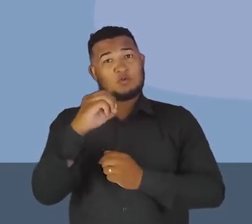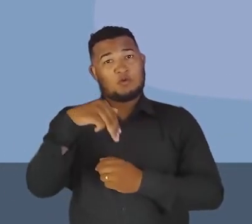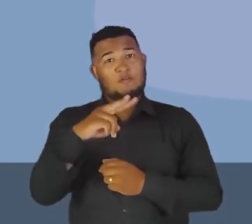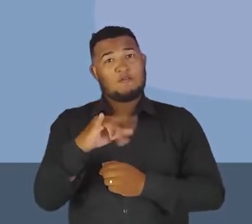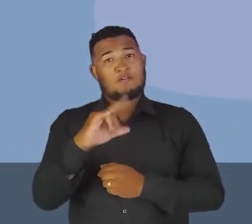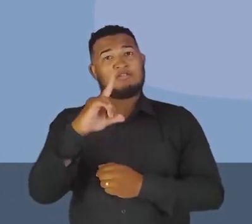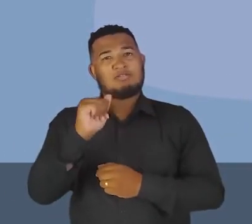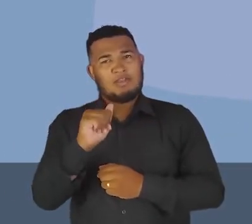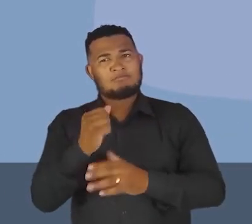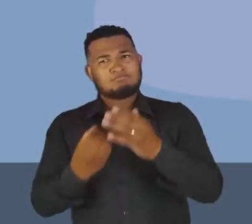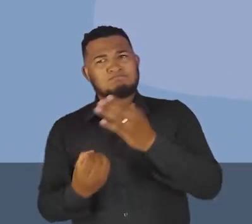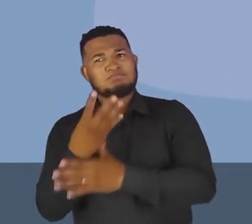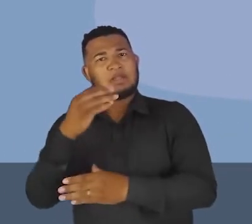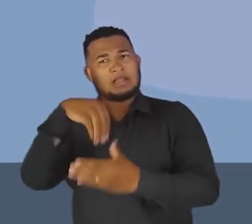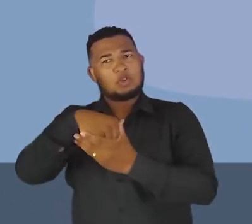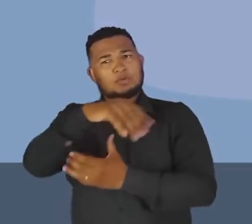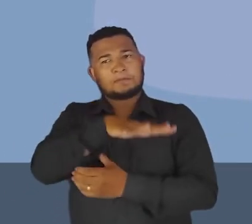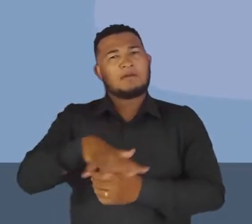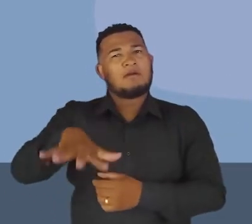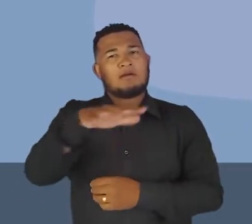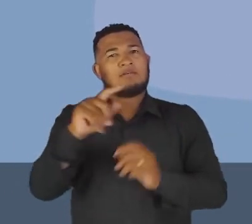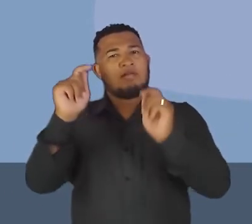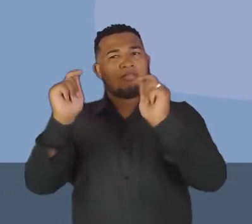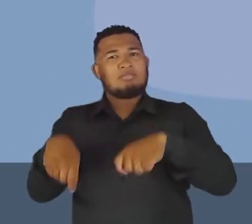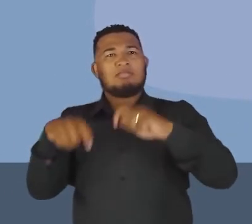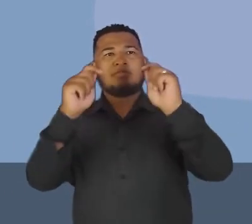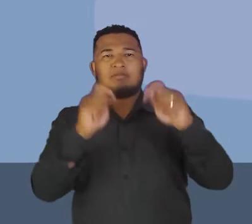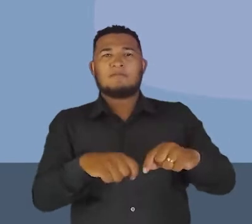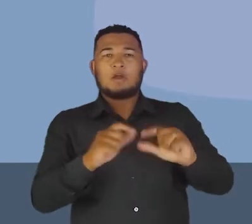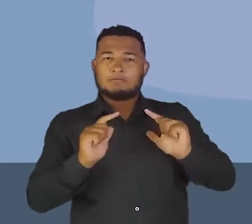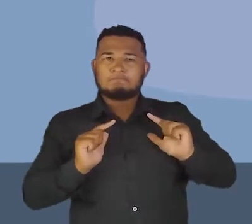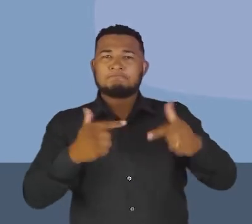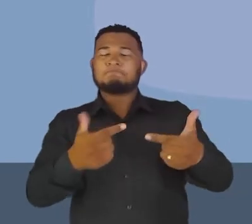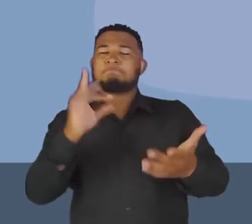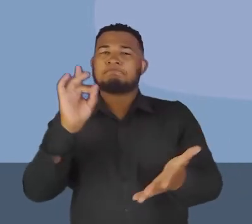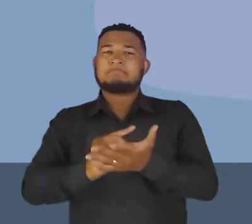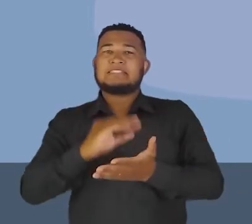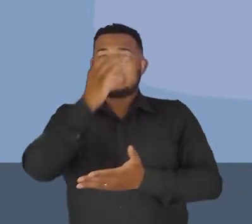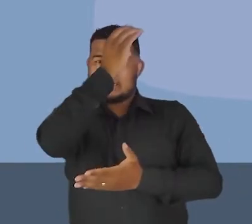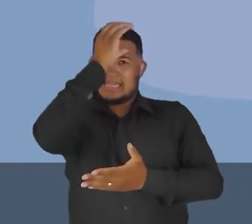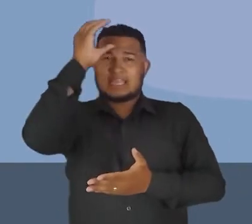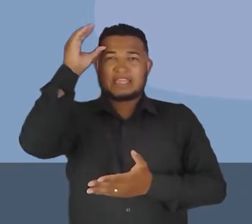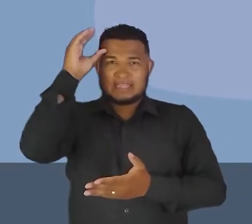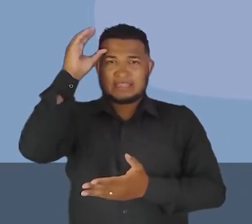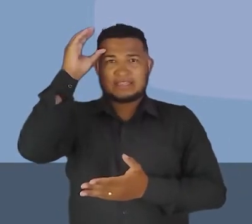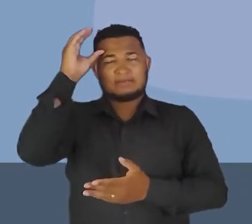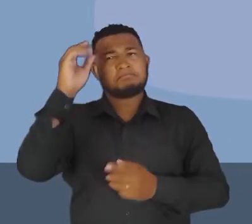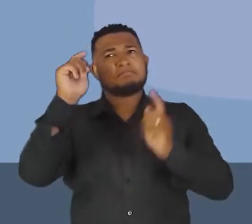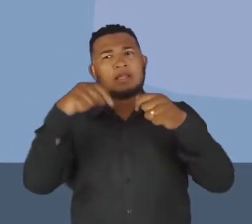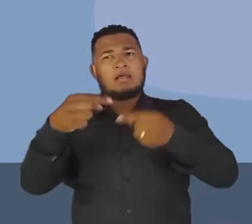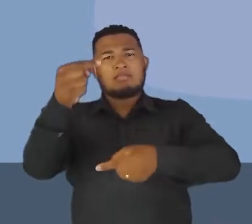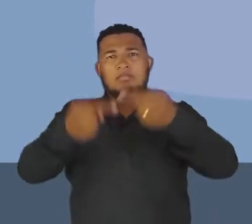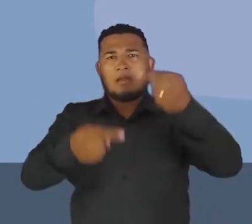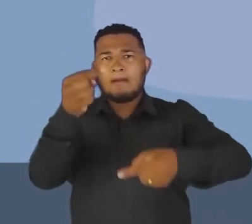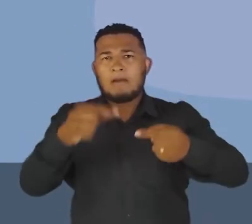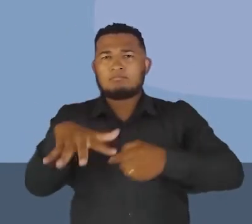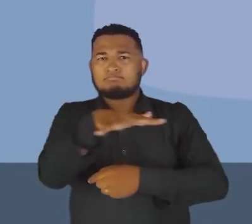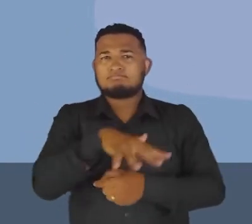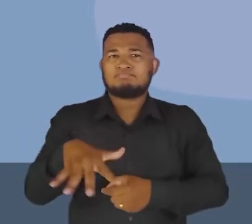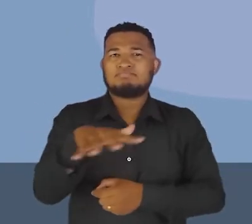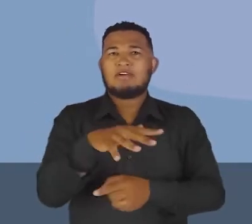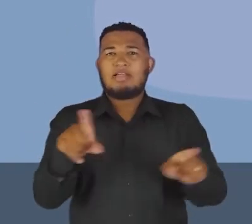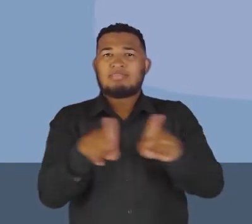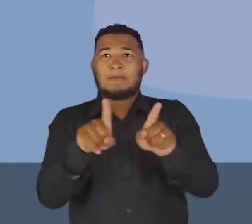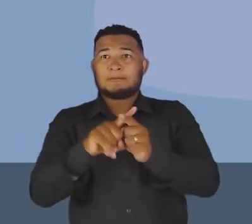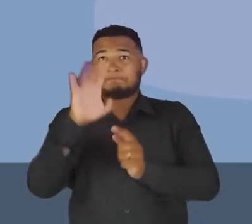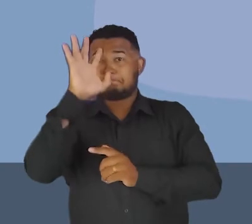espaços na escola, esses espaços que possibilitem, então, o pleno exercício da cidadania, né? Espaços para debate, espaços para tomada